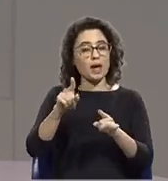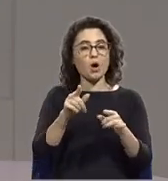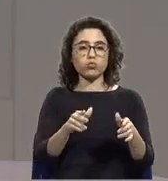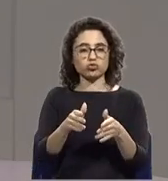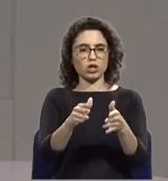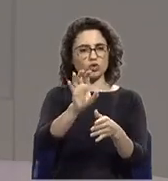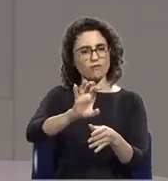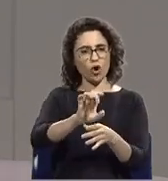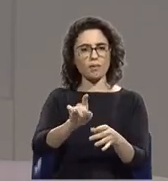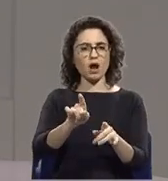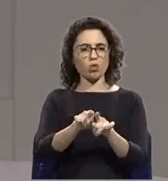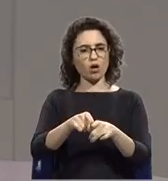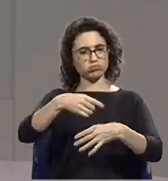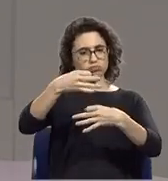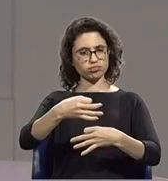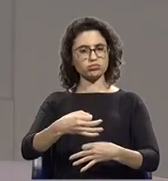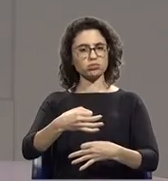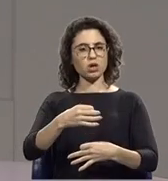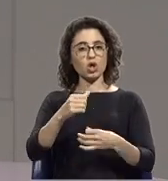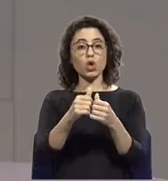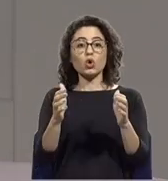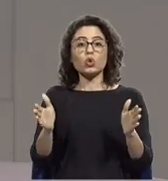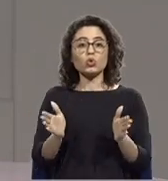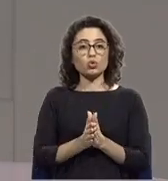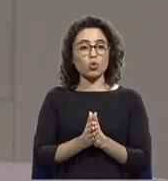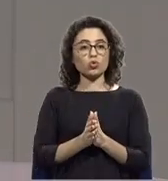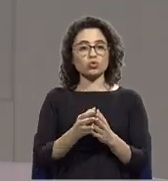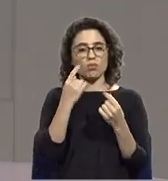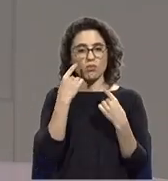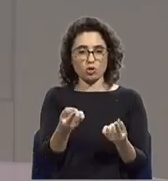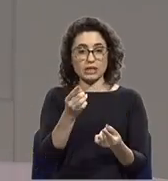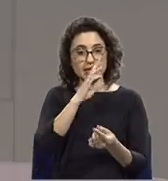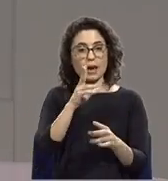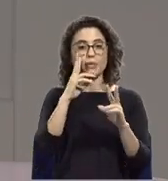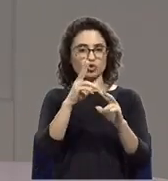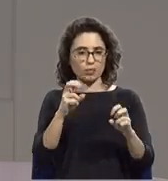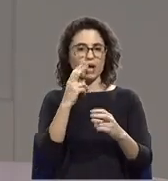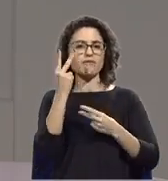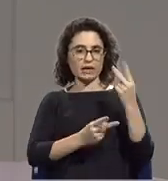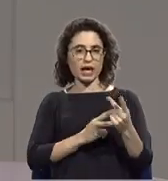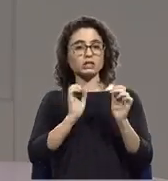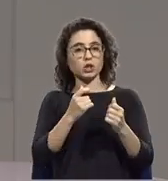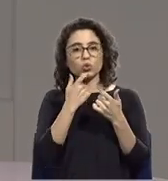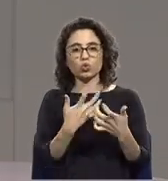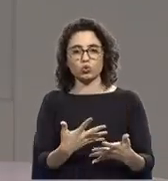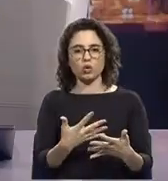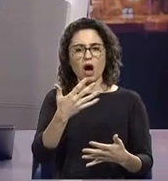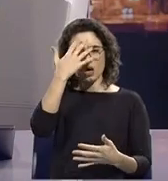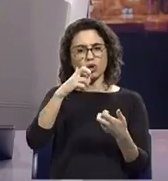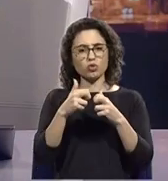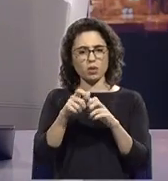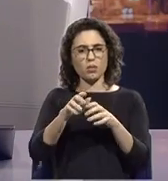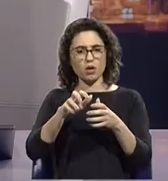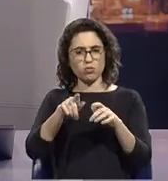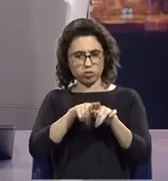legítimo e ilícito colocar todas as coisas. Se é que para averiguar, vamos averiguar tudo. Mas acha que pode ser uma questão política? Eu não acho nada. Eu